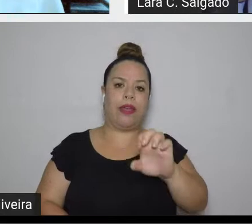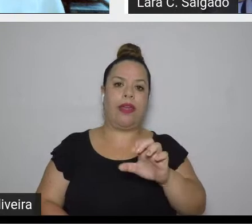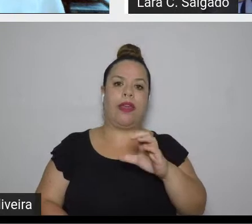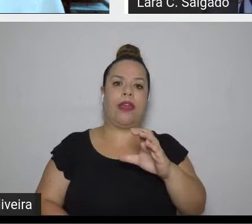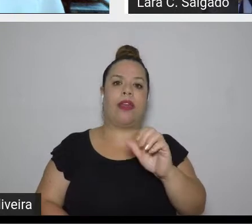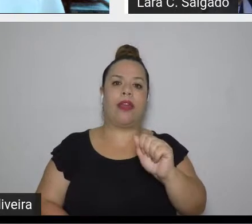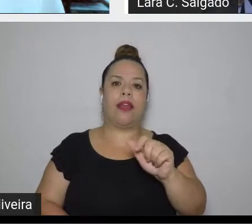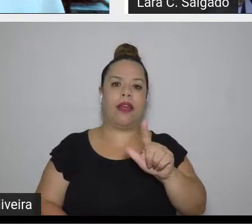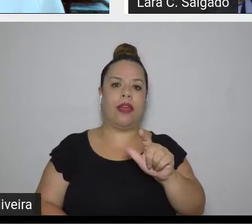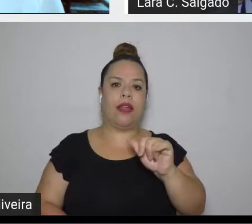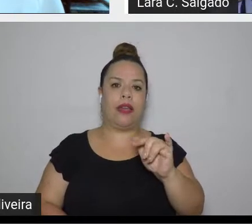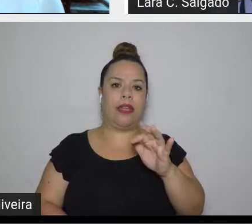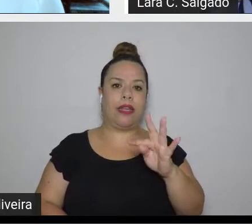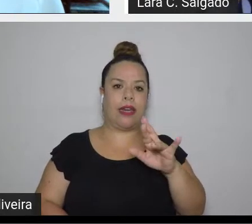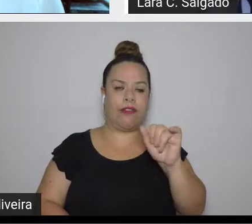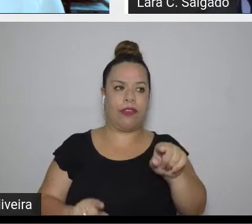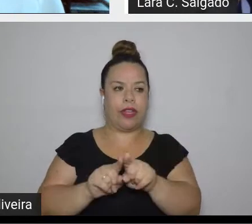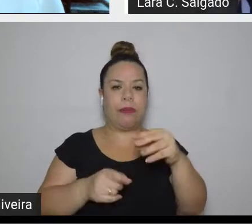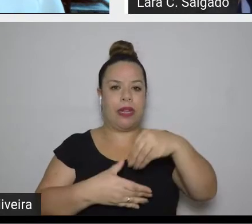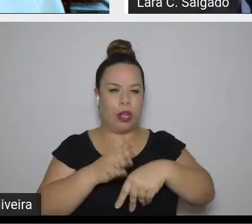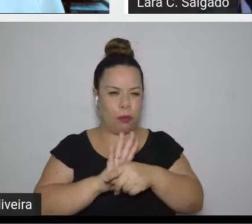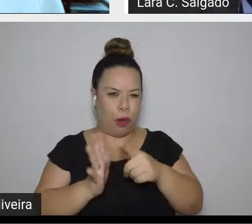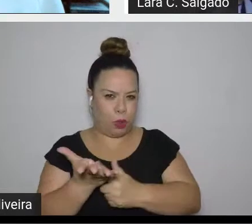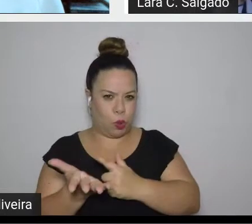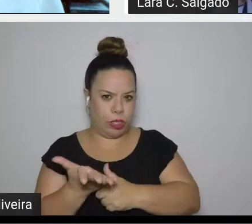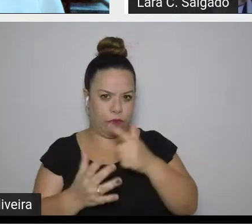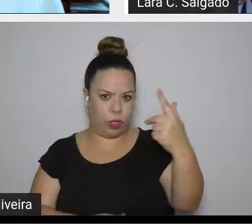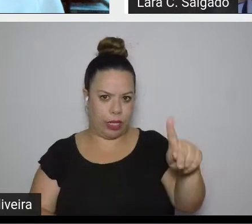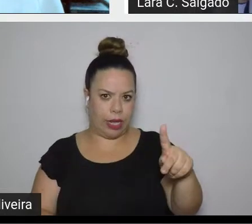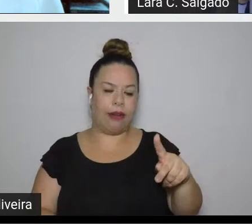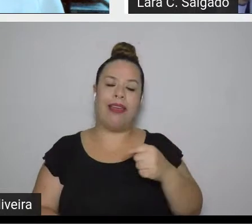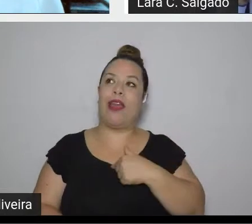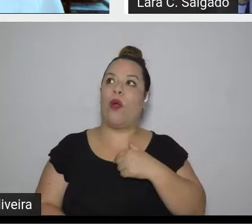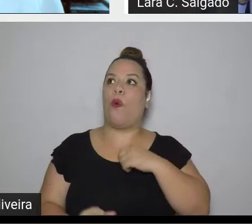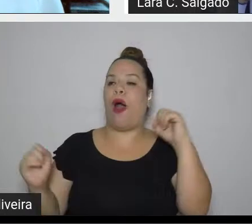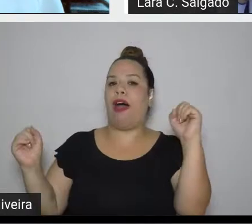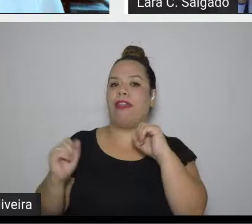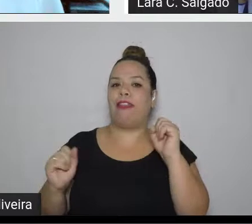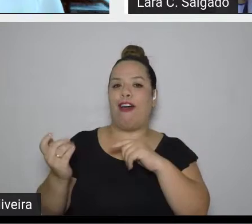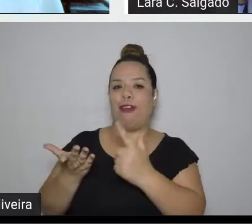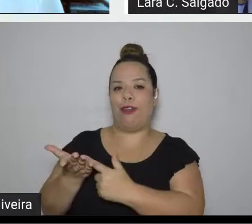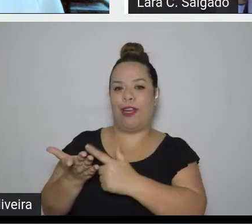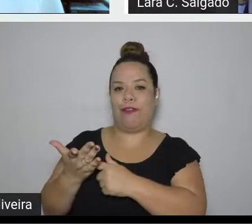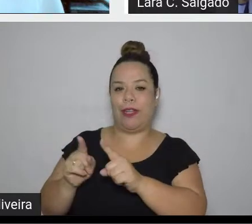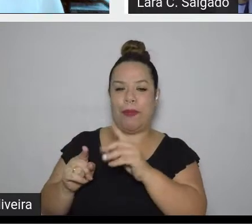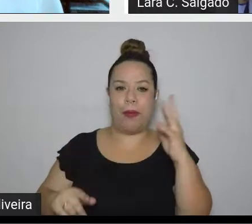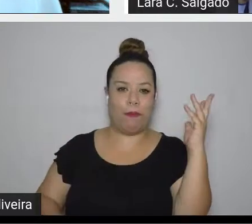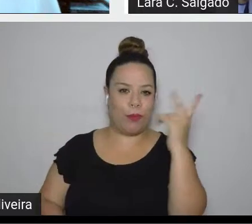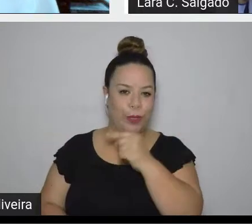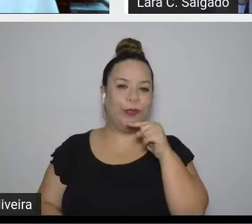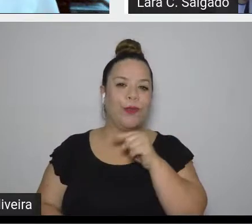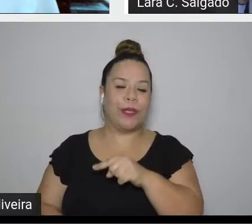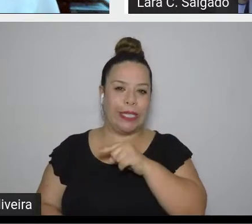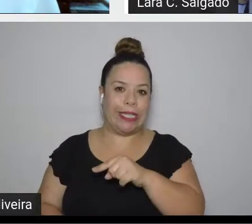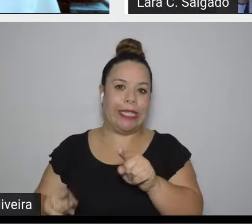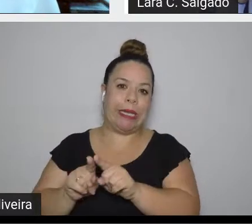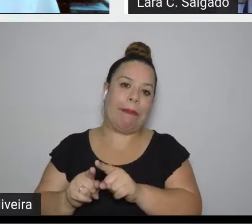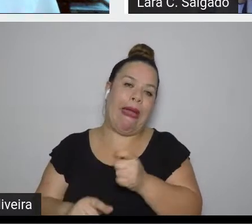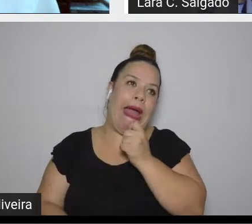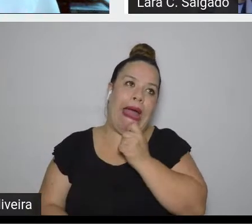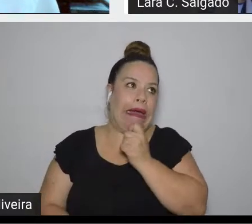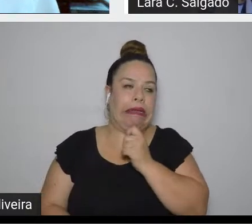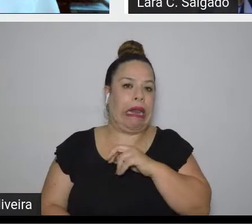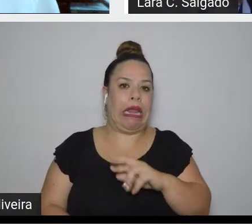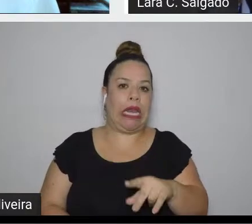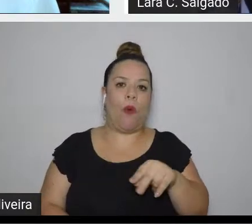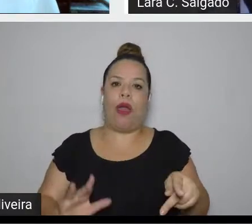Eu adoro esse livro. É muito bonito esse livro. Ainda não é um livro